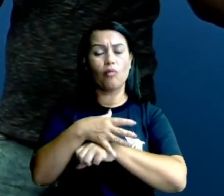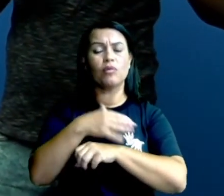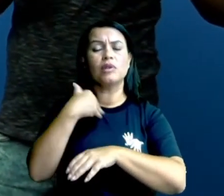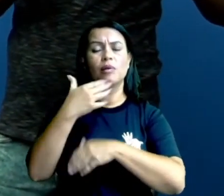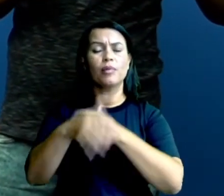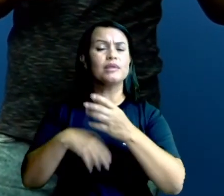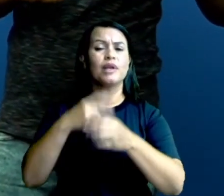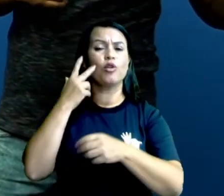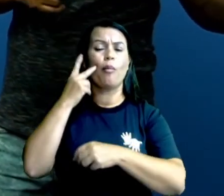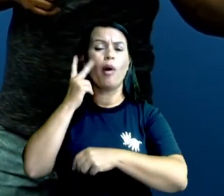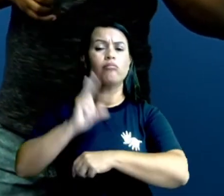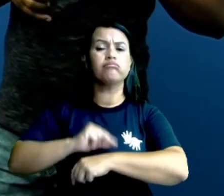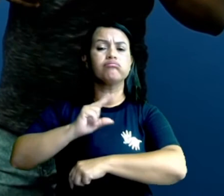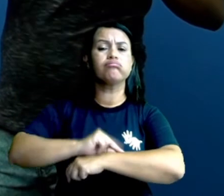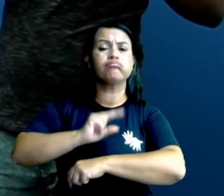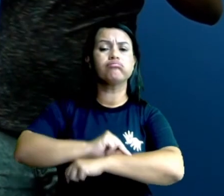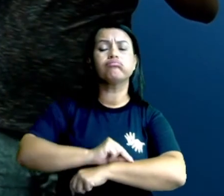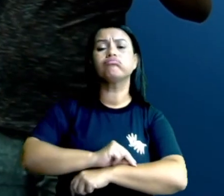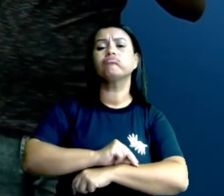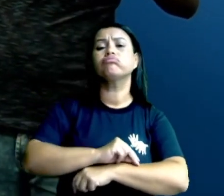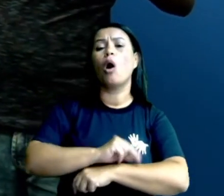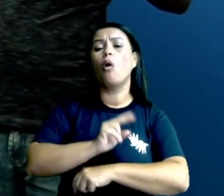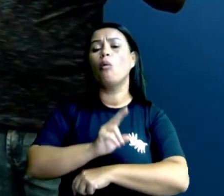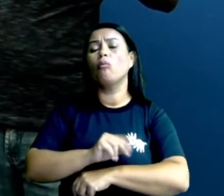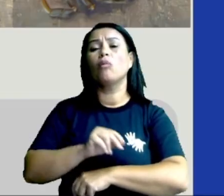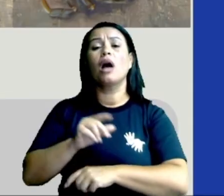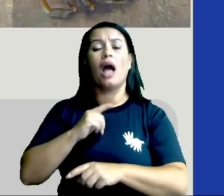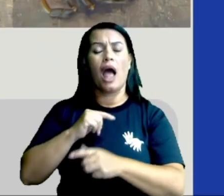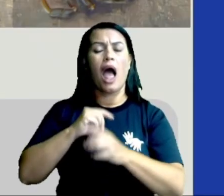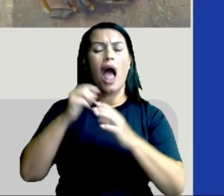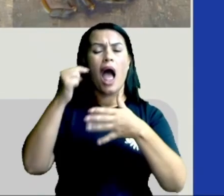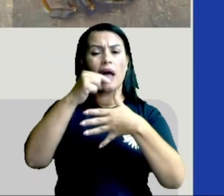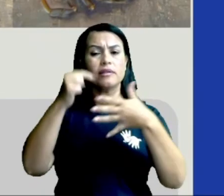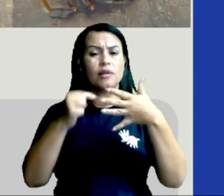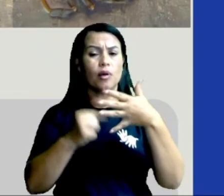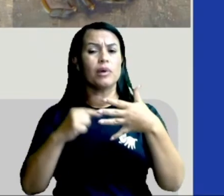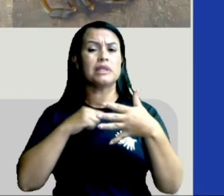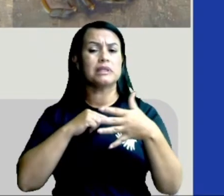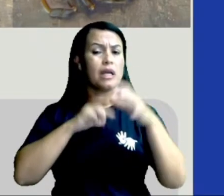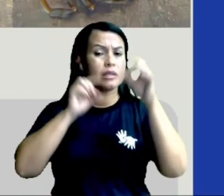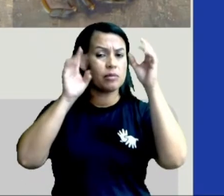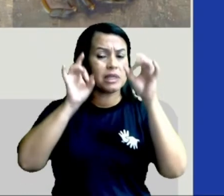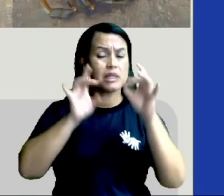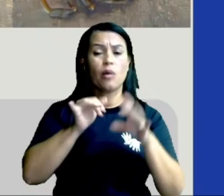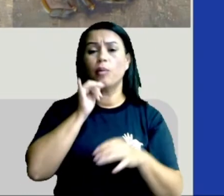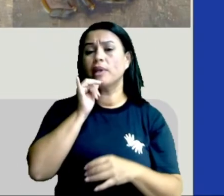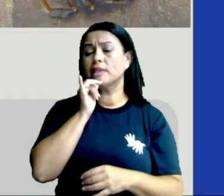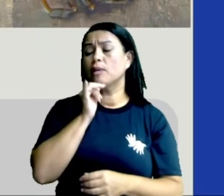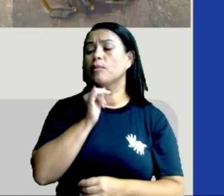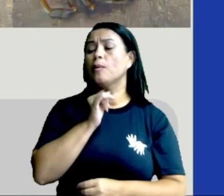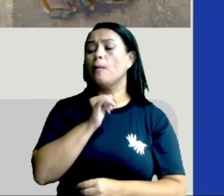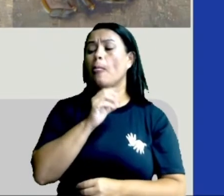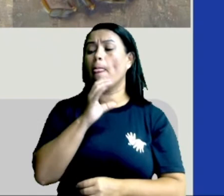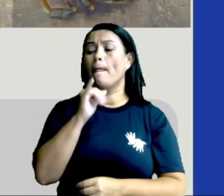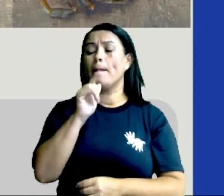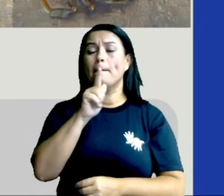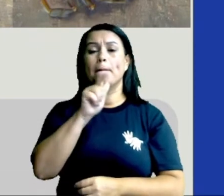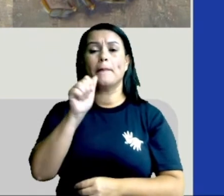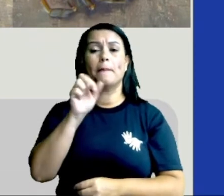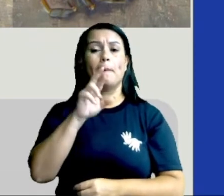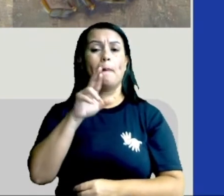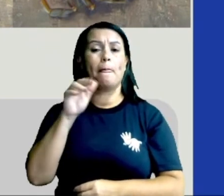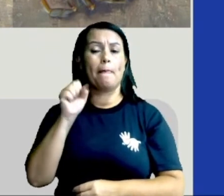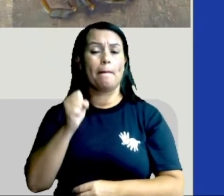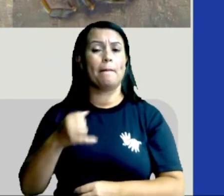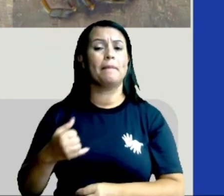poderá seguir na sua rotina. Cada espécie tem uma característica especial. No caso das cigarras, por exemplo, elas vivem cerca